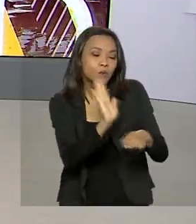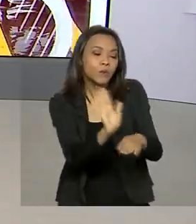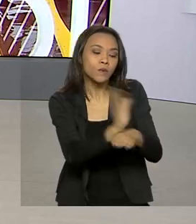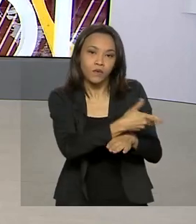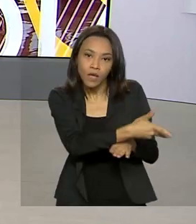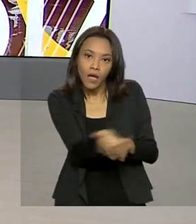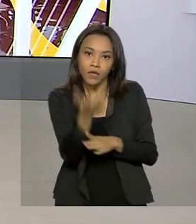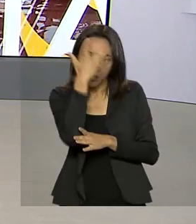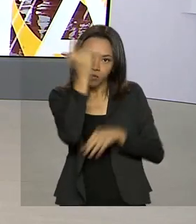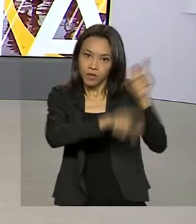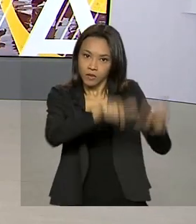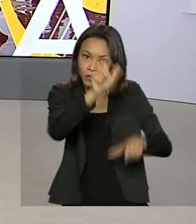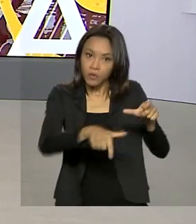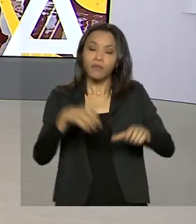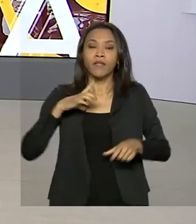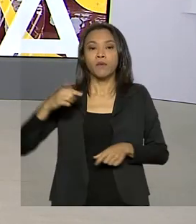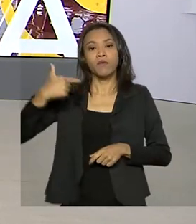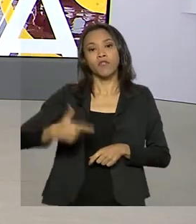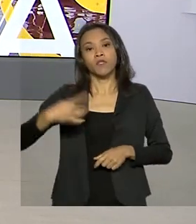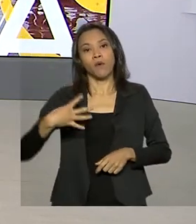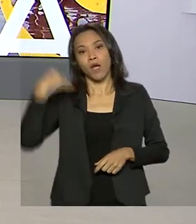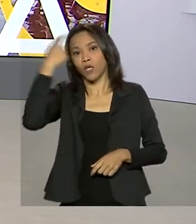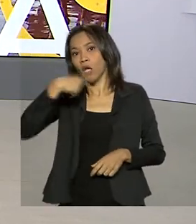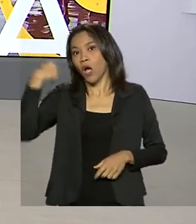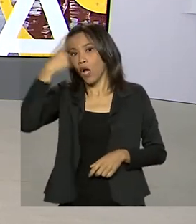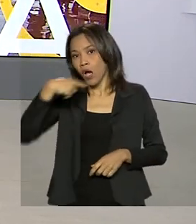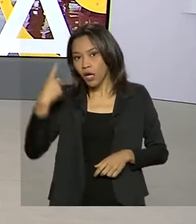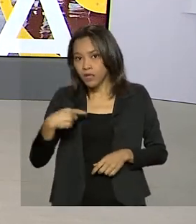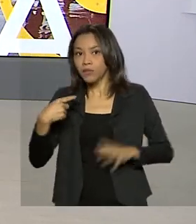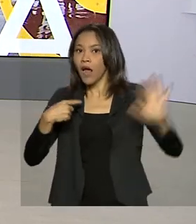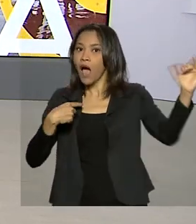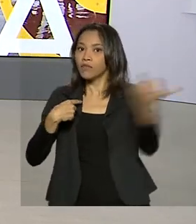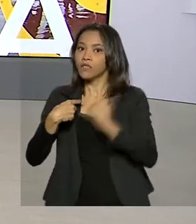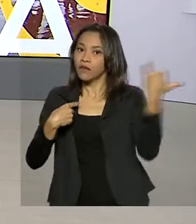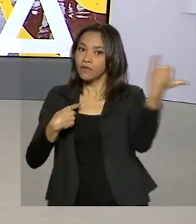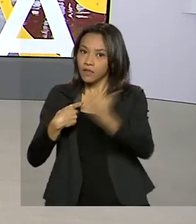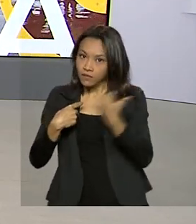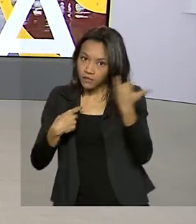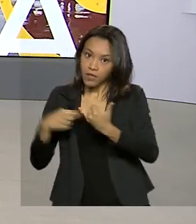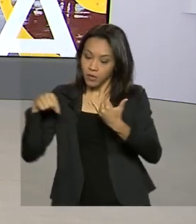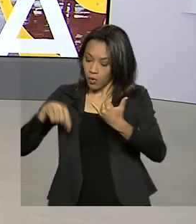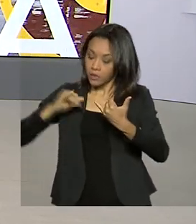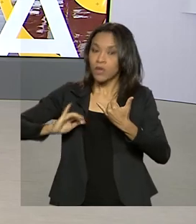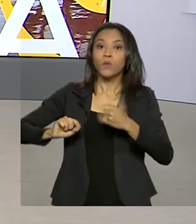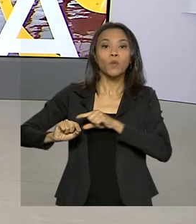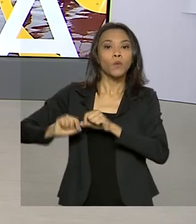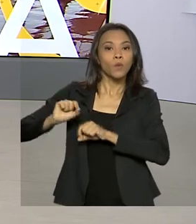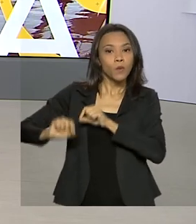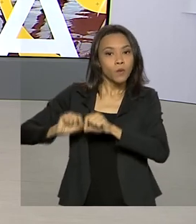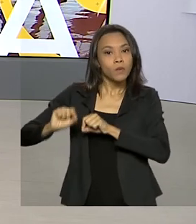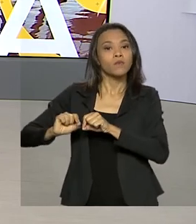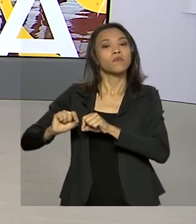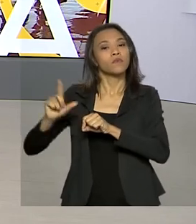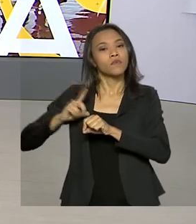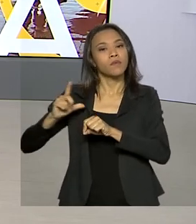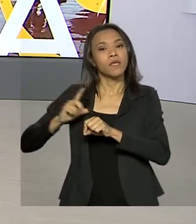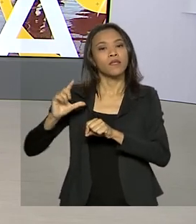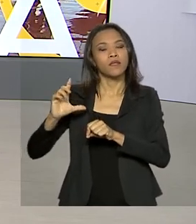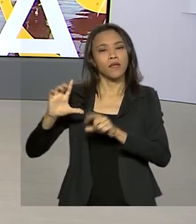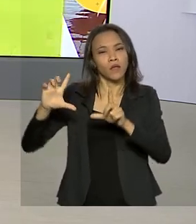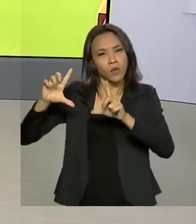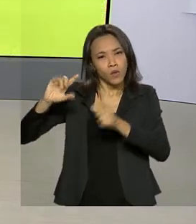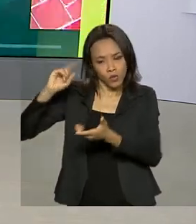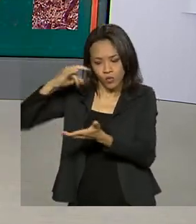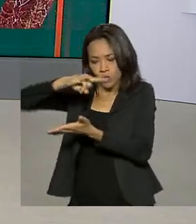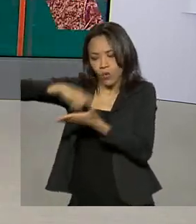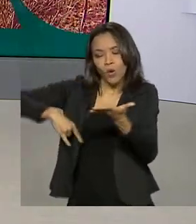vai funcionar 24 horas para o aviso de sinistros, que também poderão ser comunicados com documentação simplificada. O